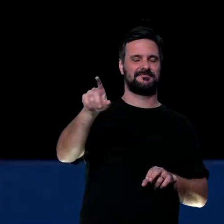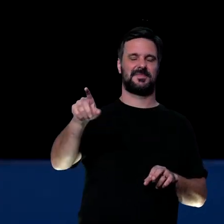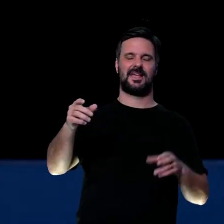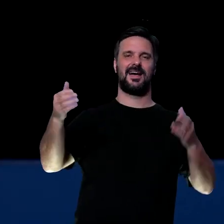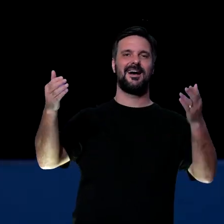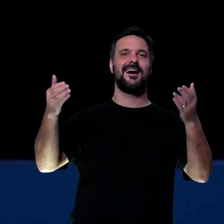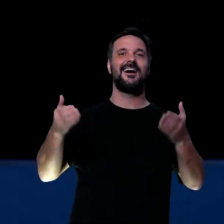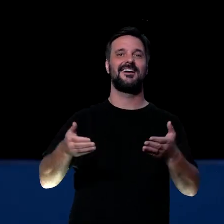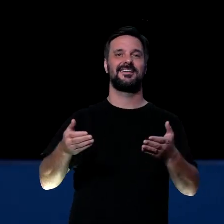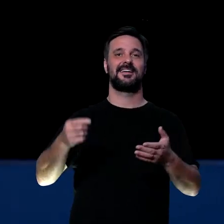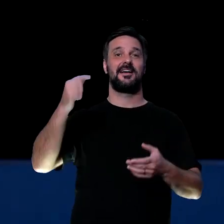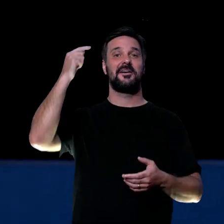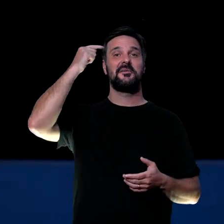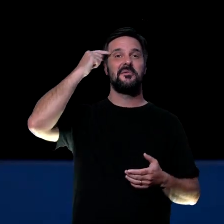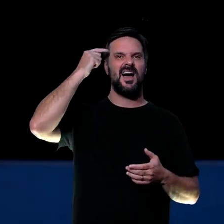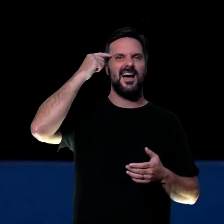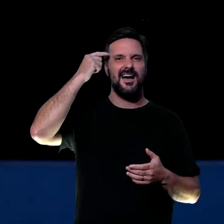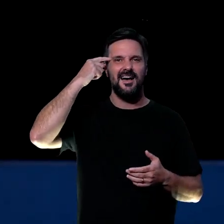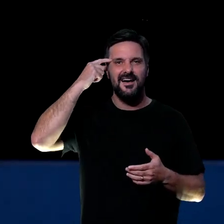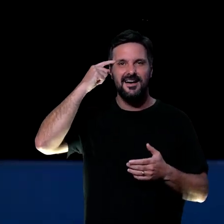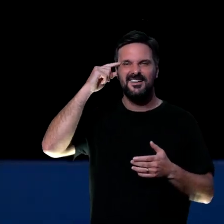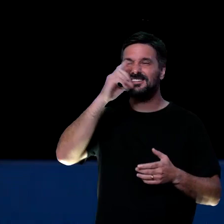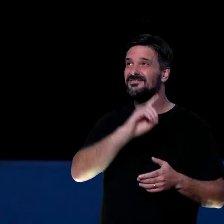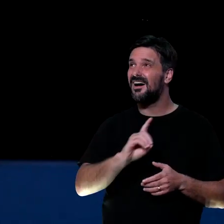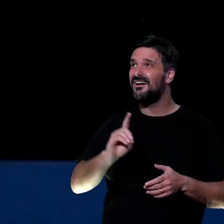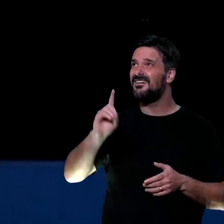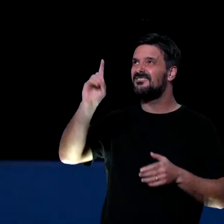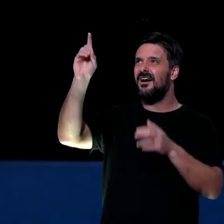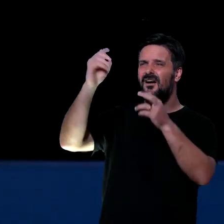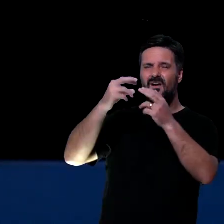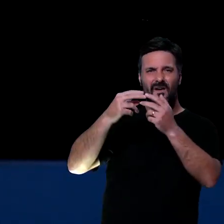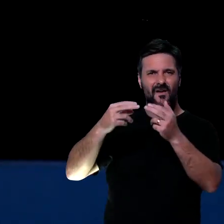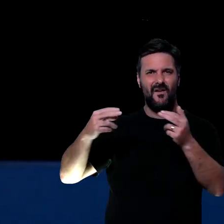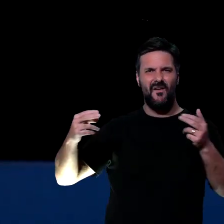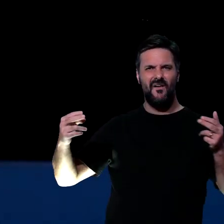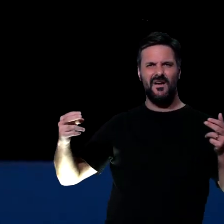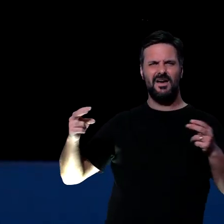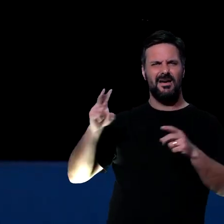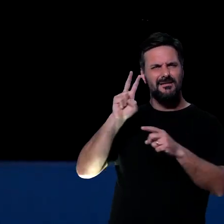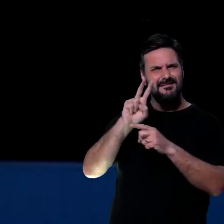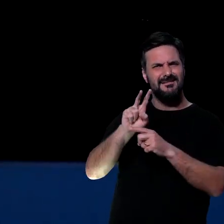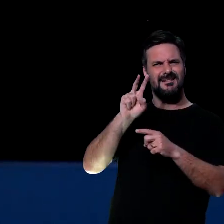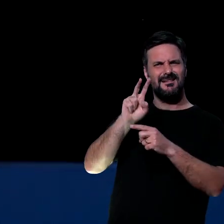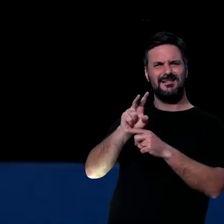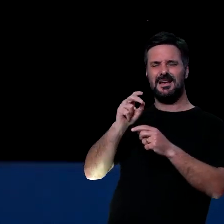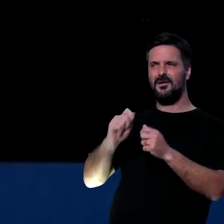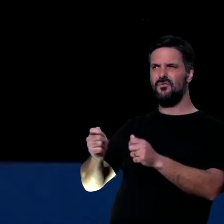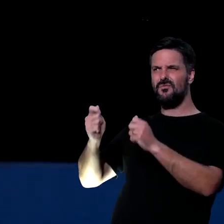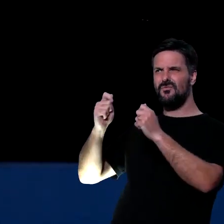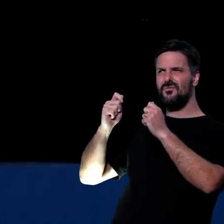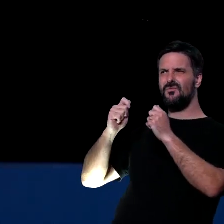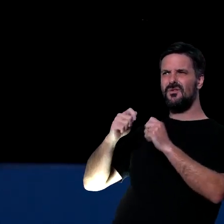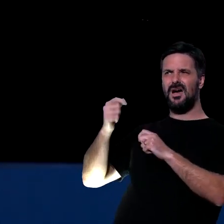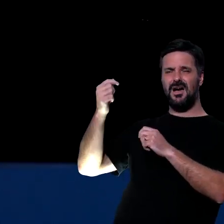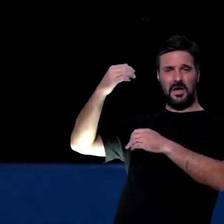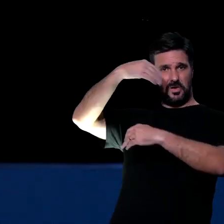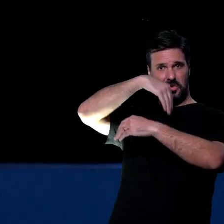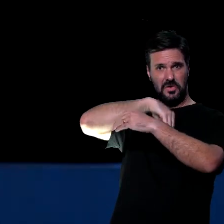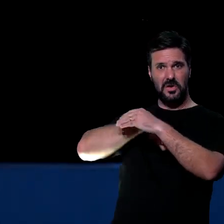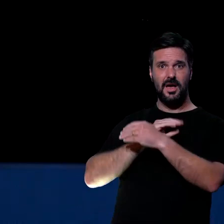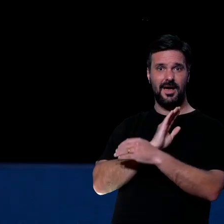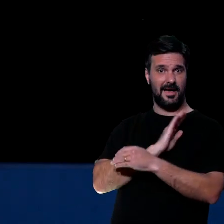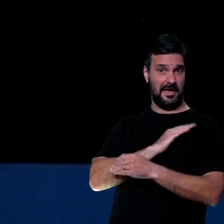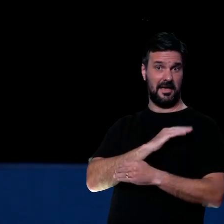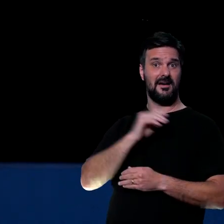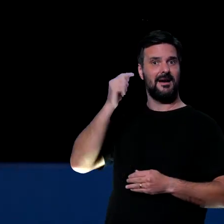forma, colocando os pensamentos naquilo que é eterno, cuidando com o que entra na sua mente e depois vira quem você é, você se